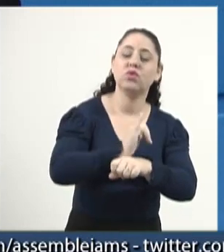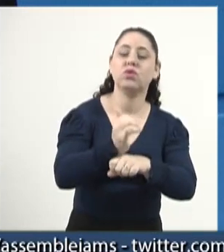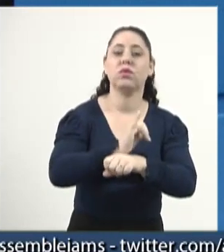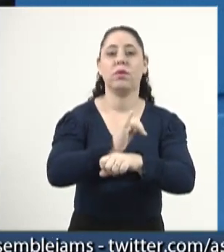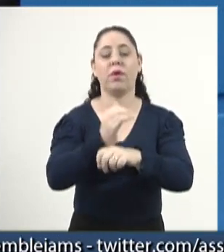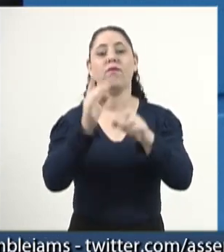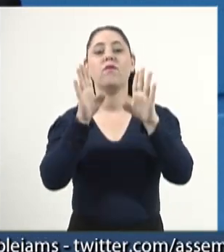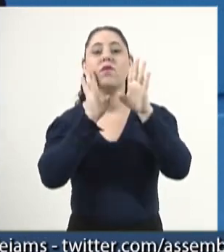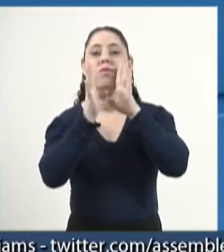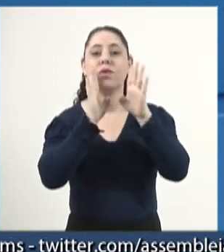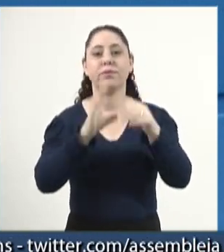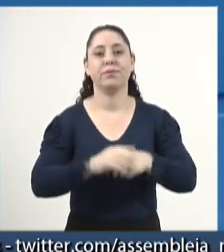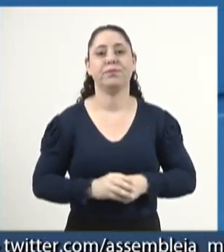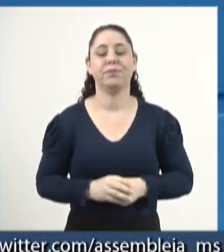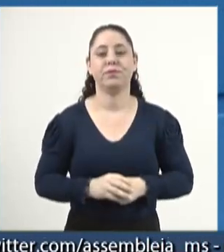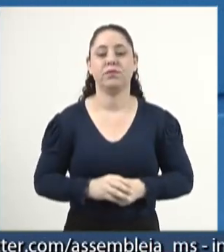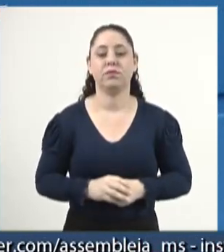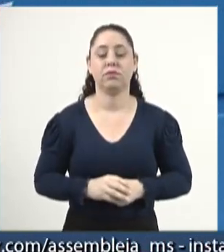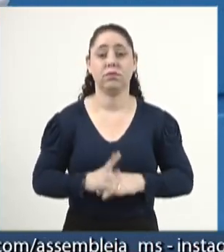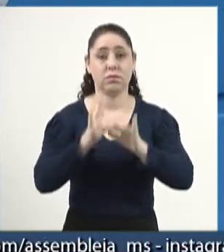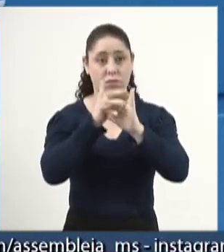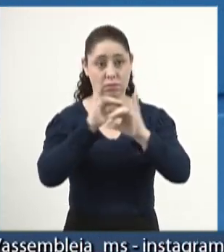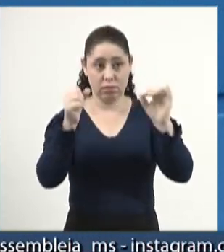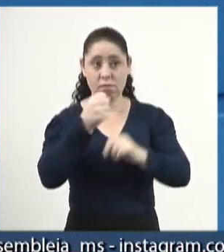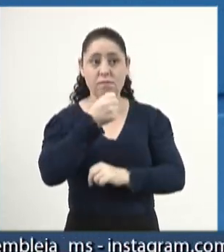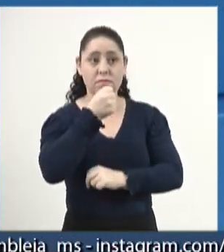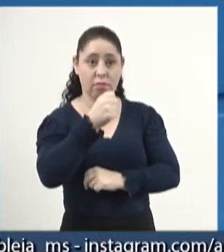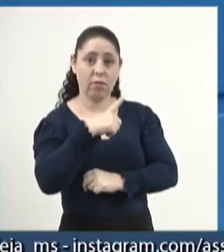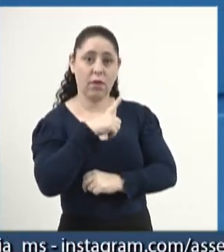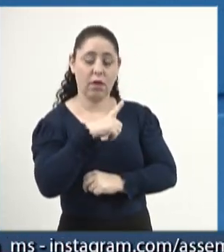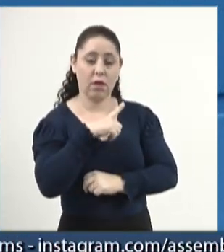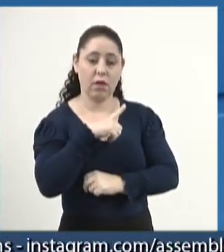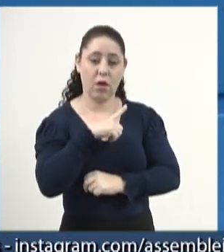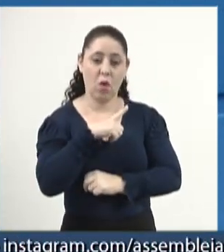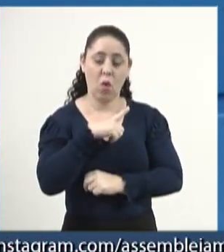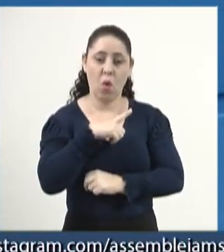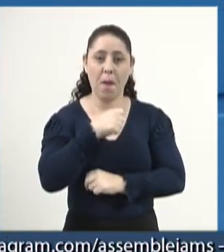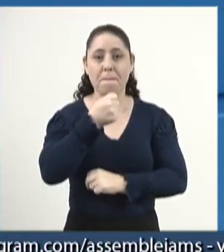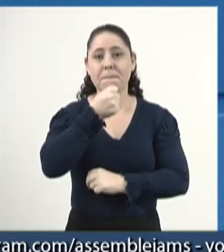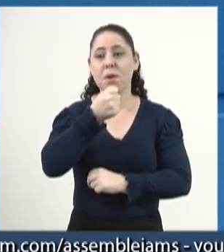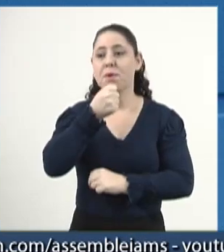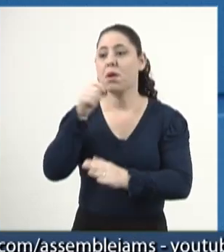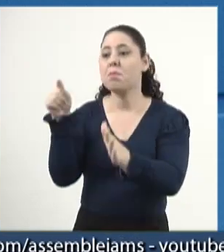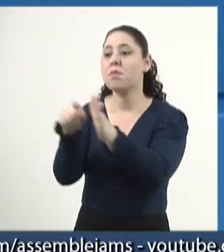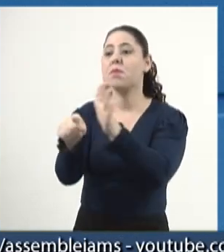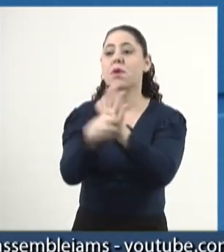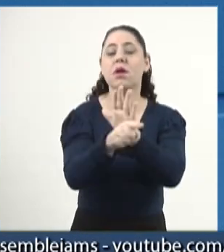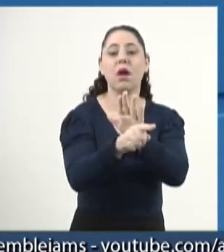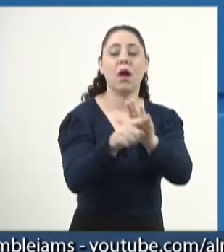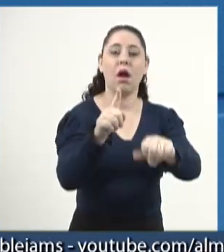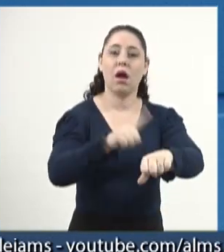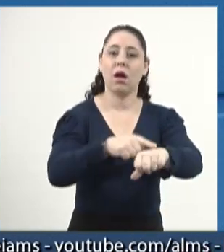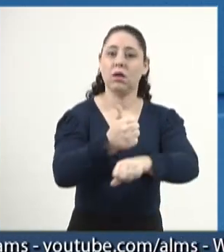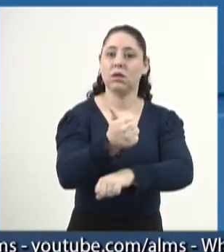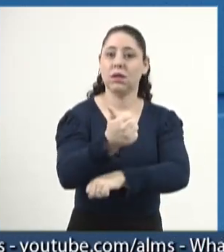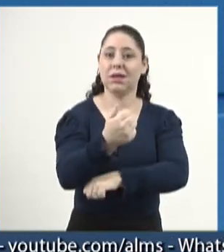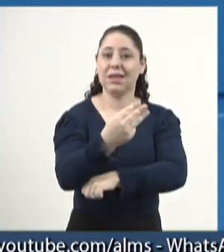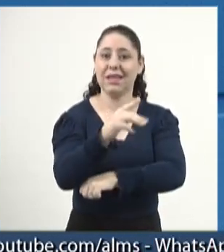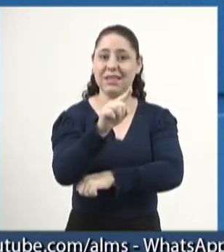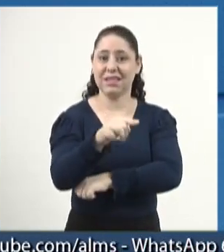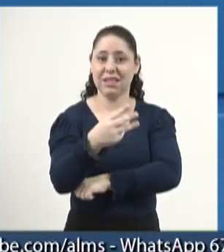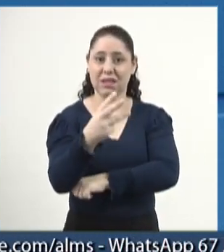Facebook. Imprensa, haverá coletiva de imprensa às 13h30 aqui na